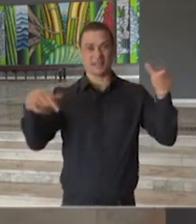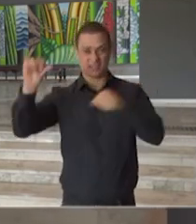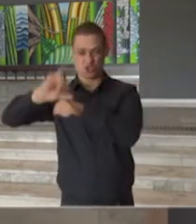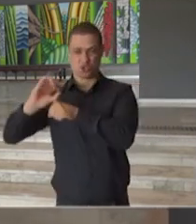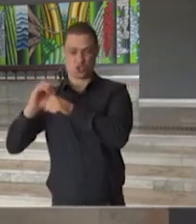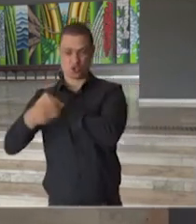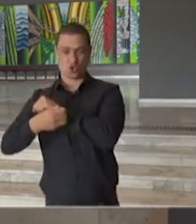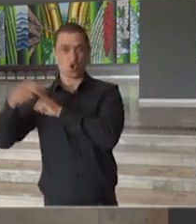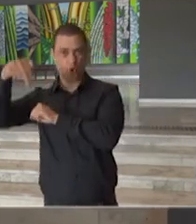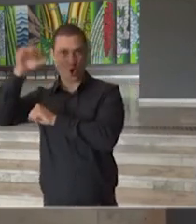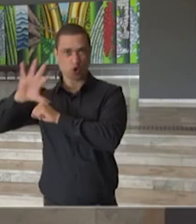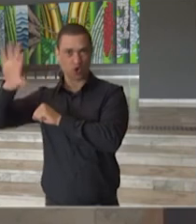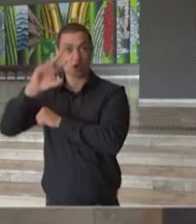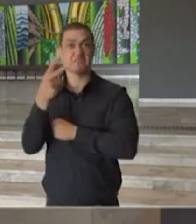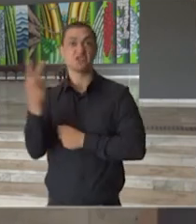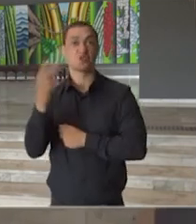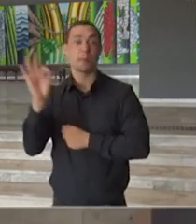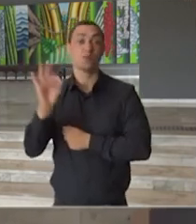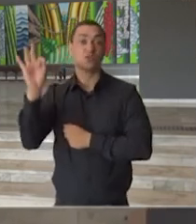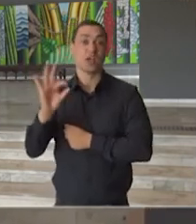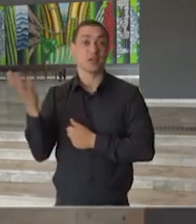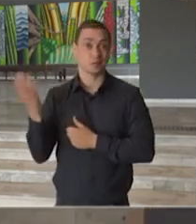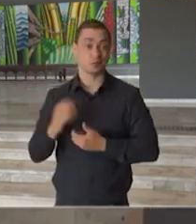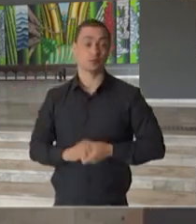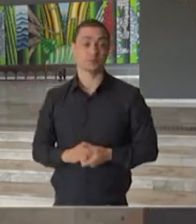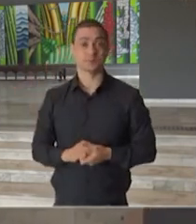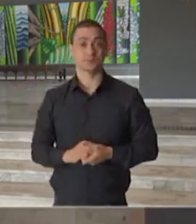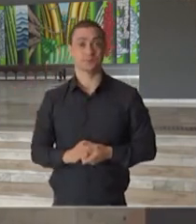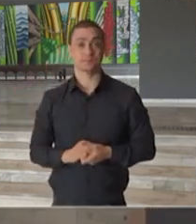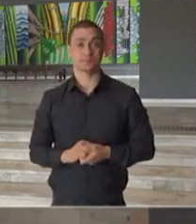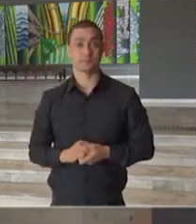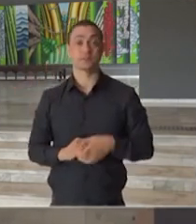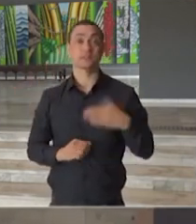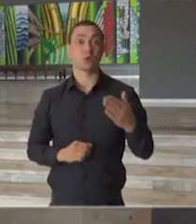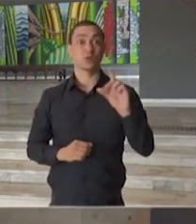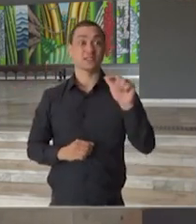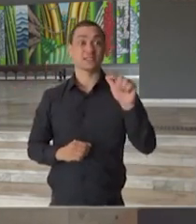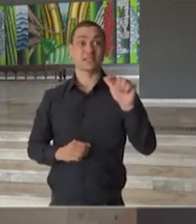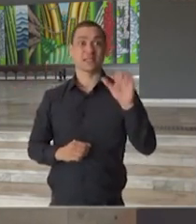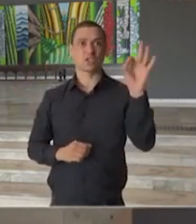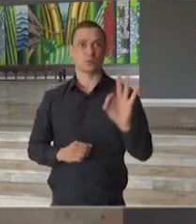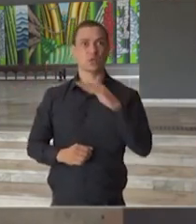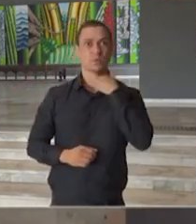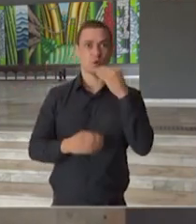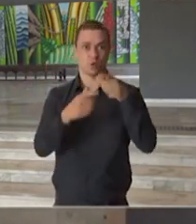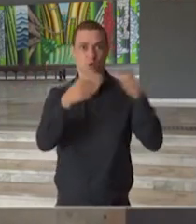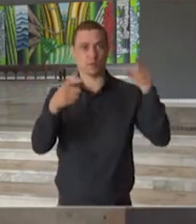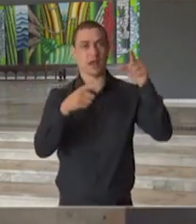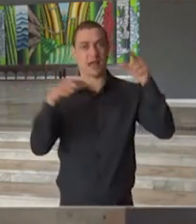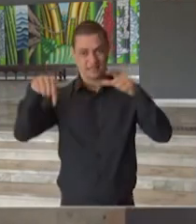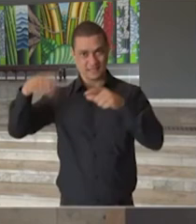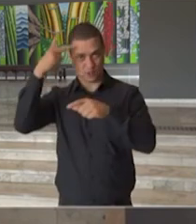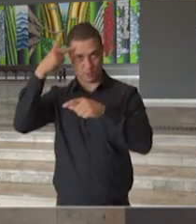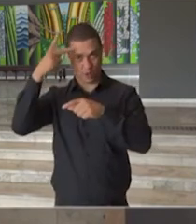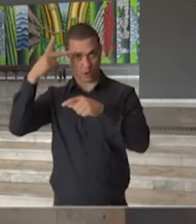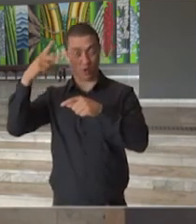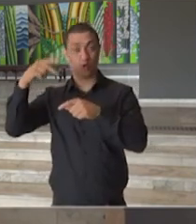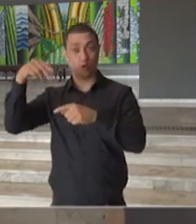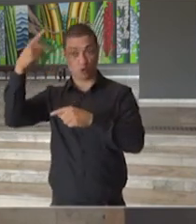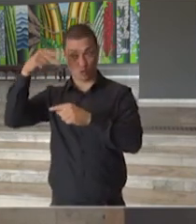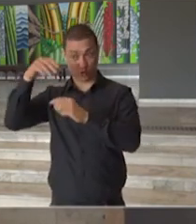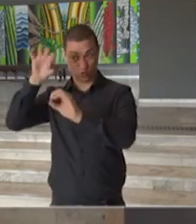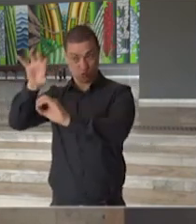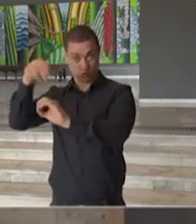São Paulo Norte, 22% do número de casos. 17% do número de óbitos na grande São Paulo Norte,